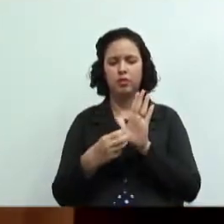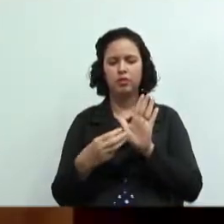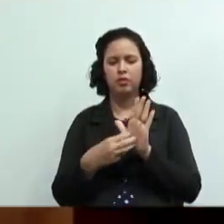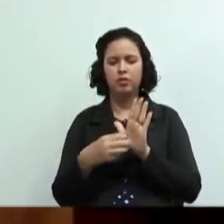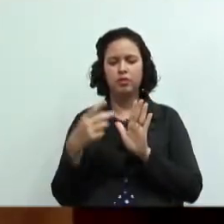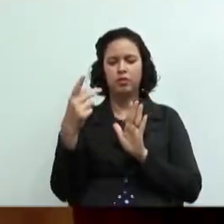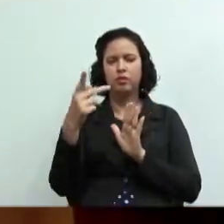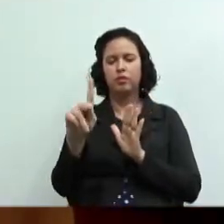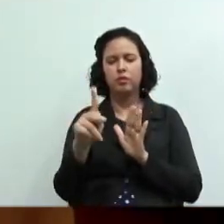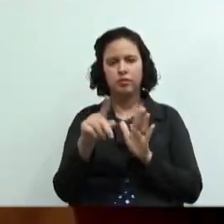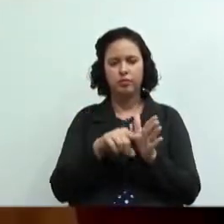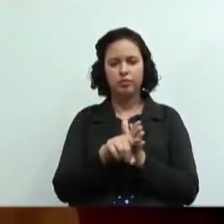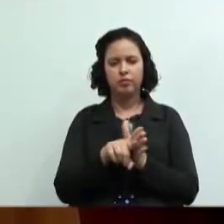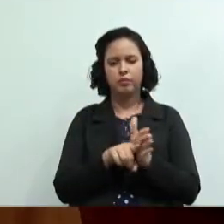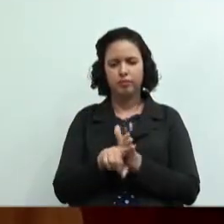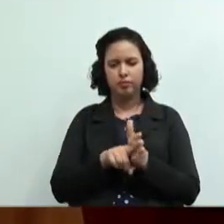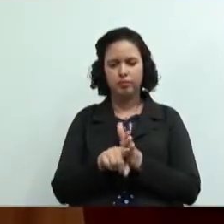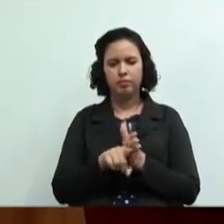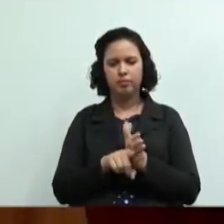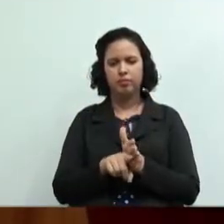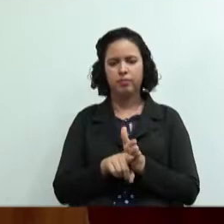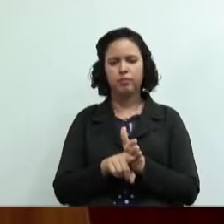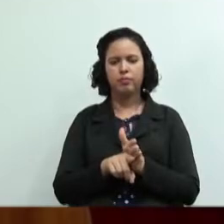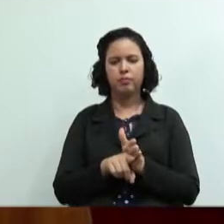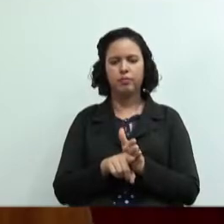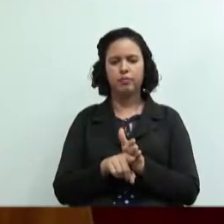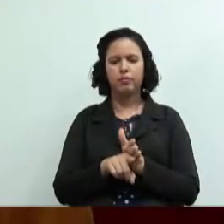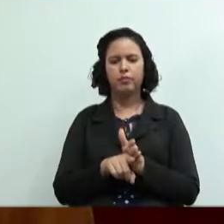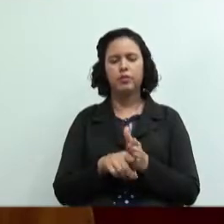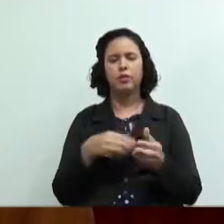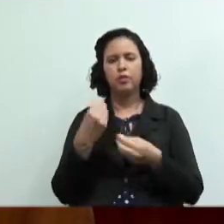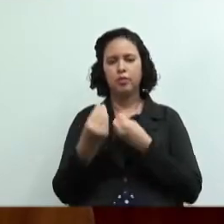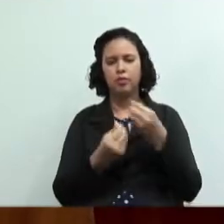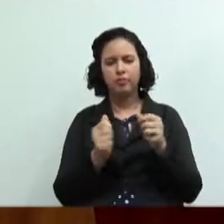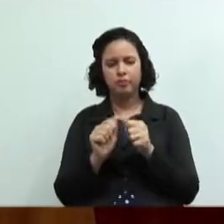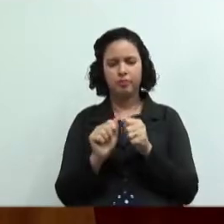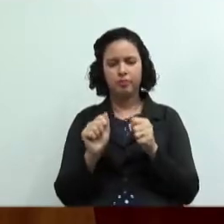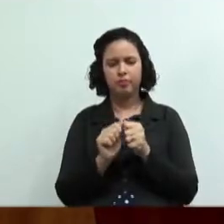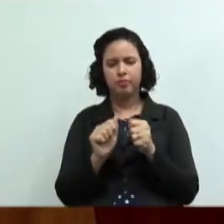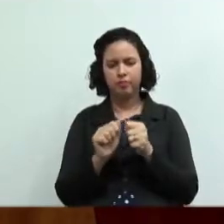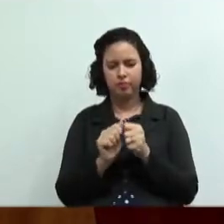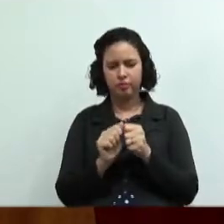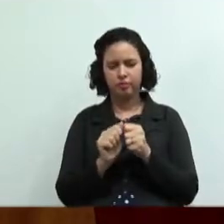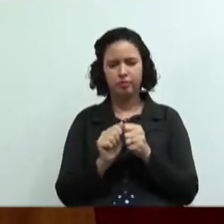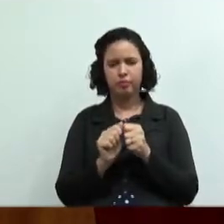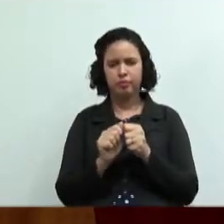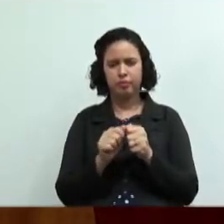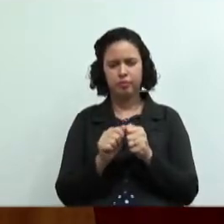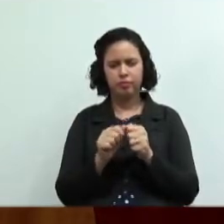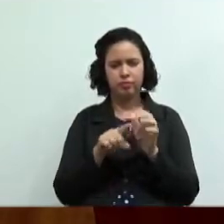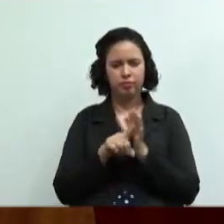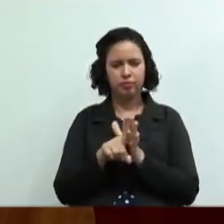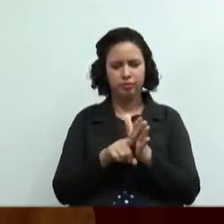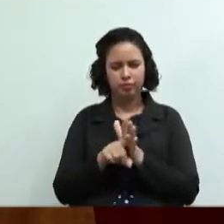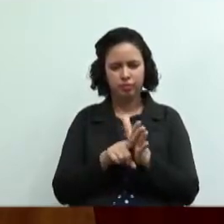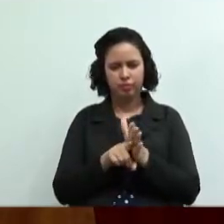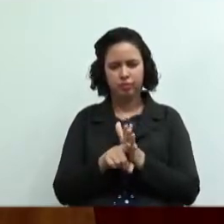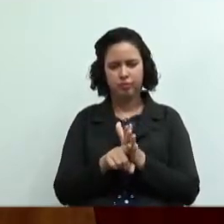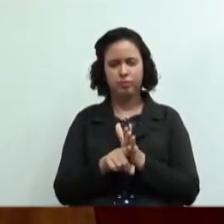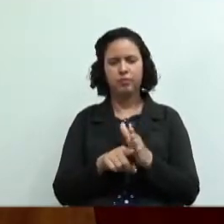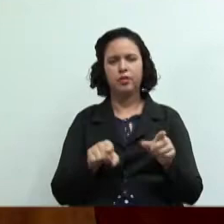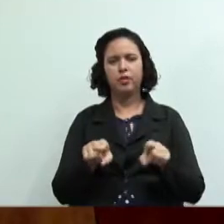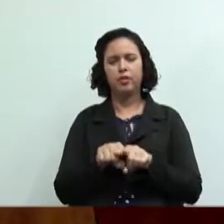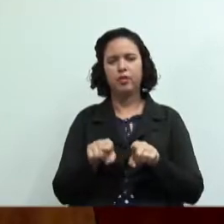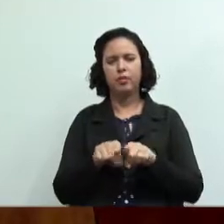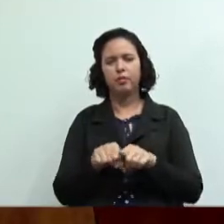vocês vão fazer a metodologia a forma como vocês vão fazer a pesquisa os resultados de discussão onde vocês vão apresentar